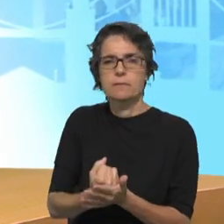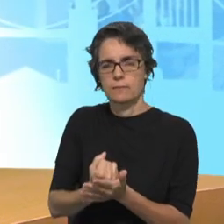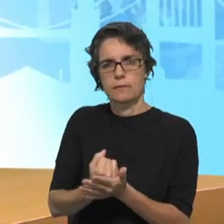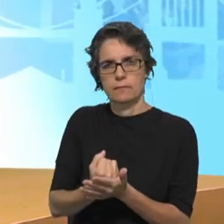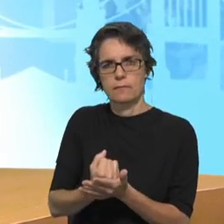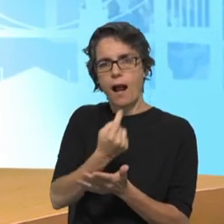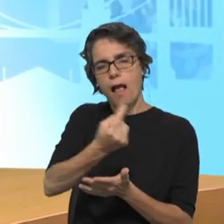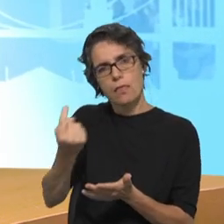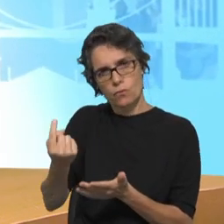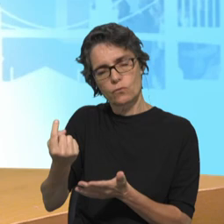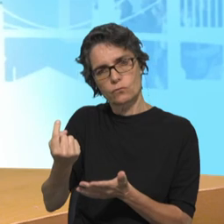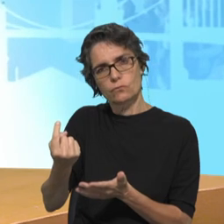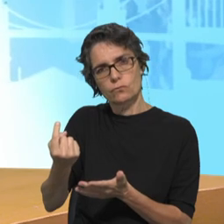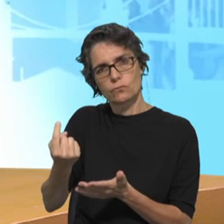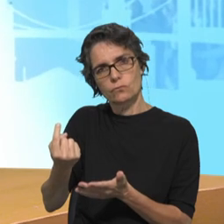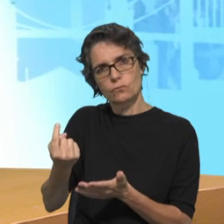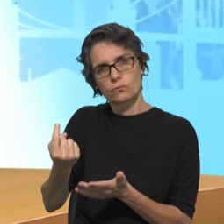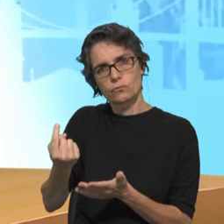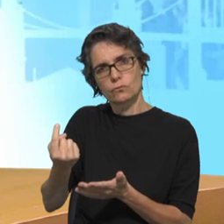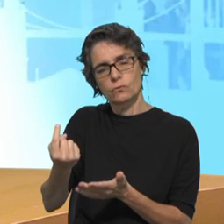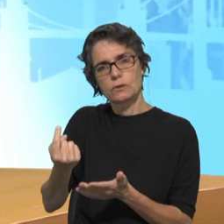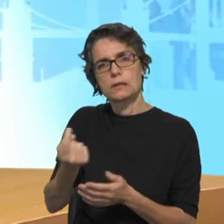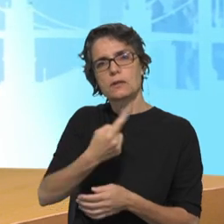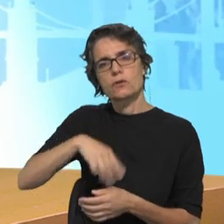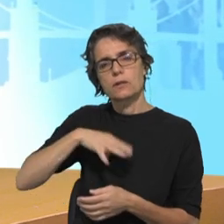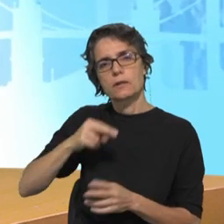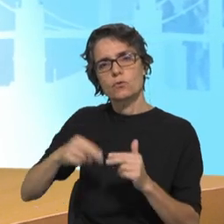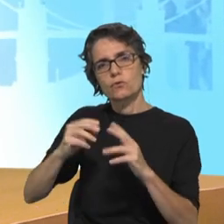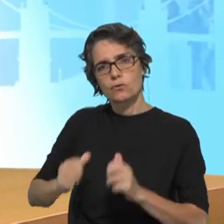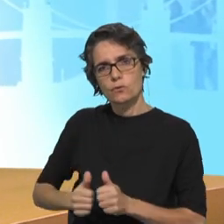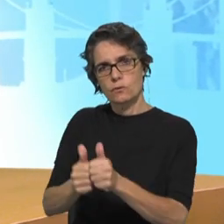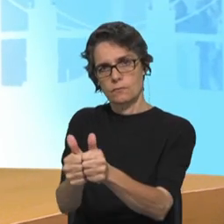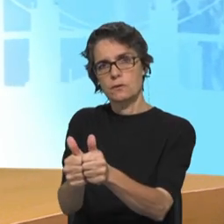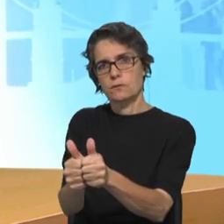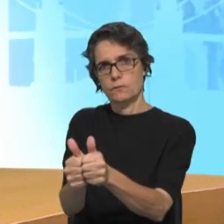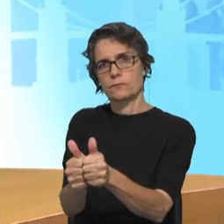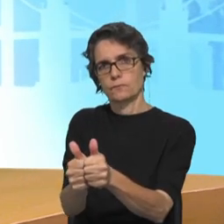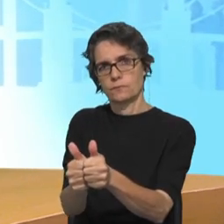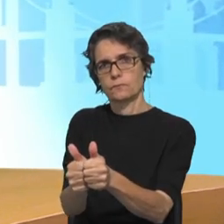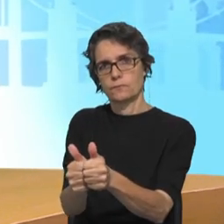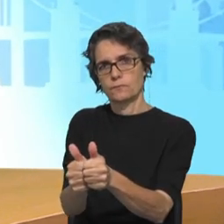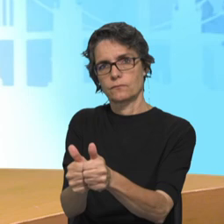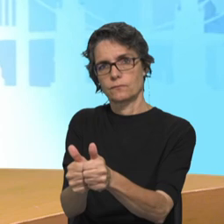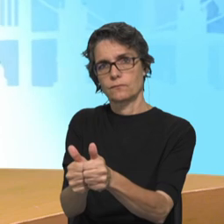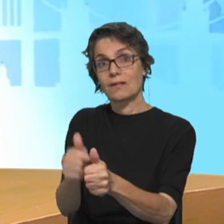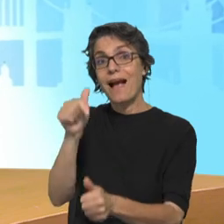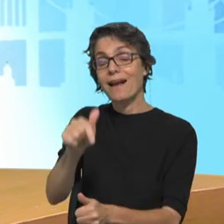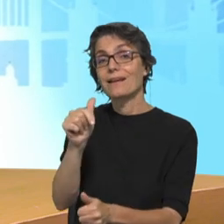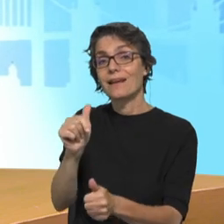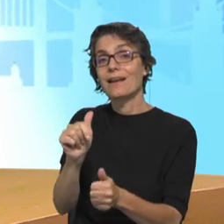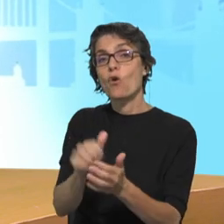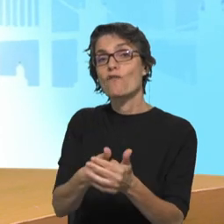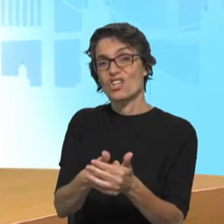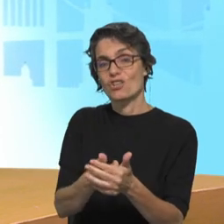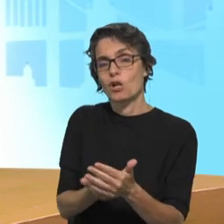com quem fazemos um caminho onde a proposta do Evangelho